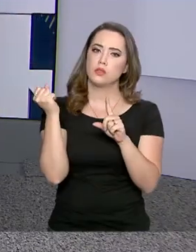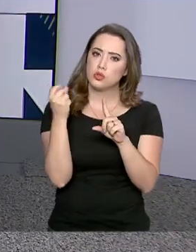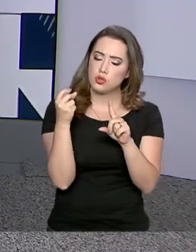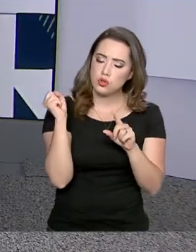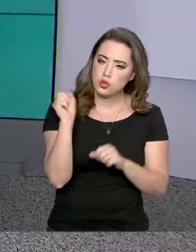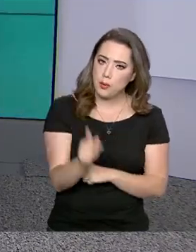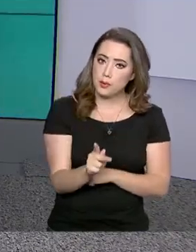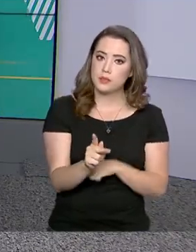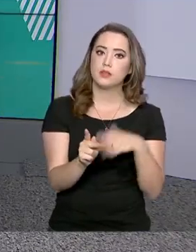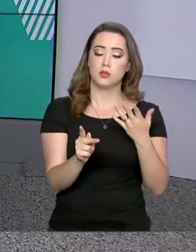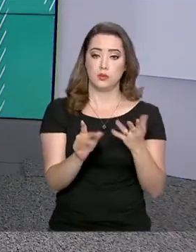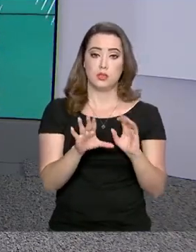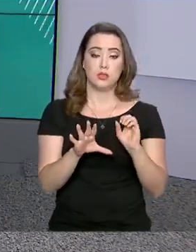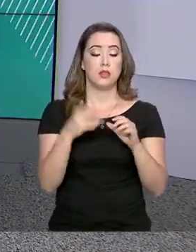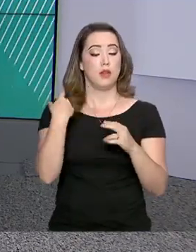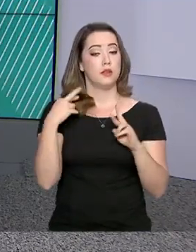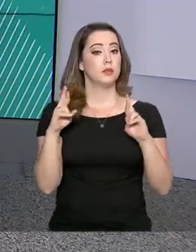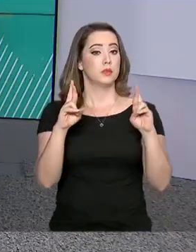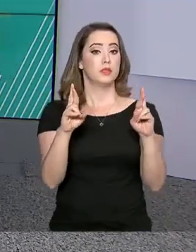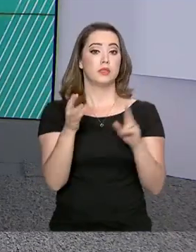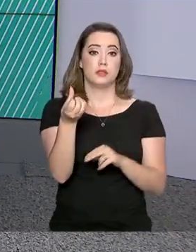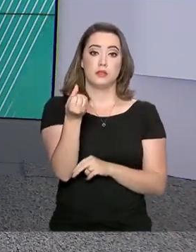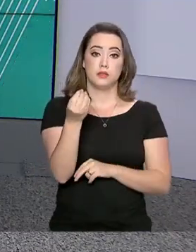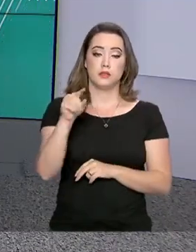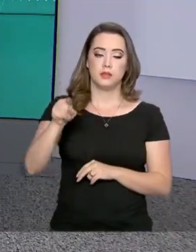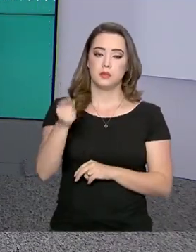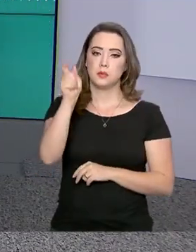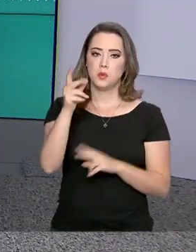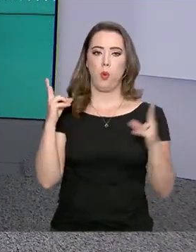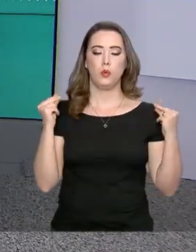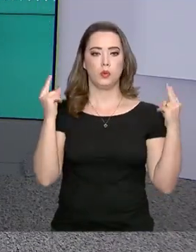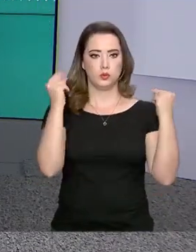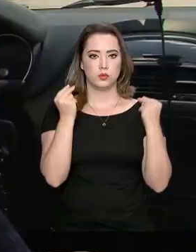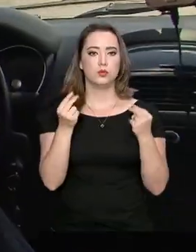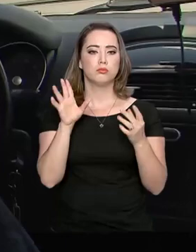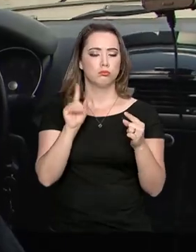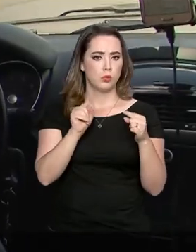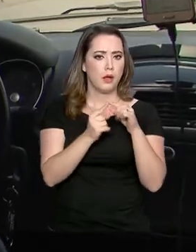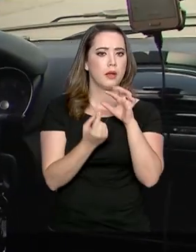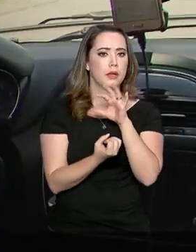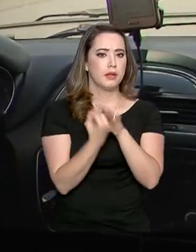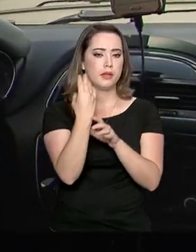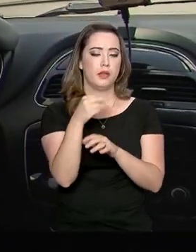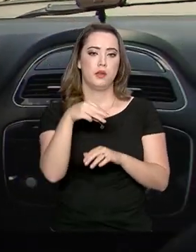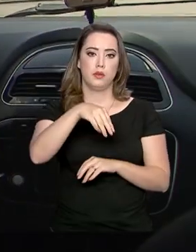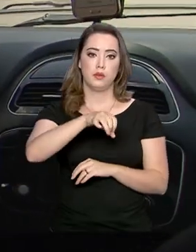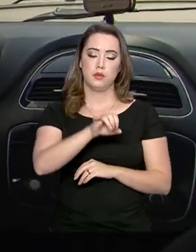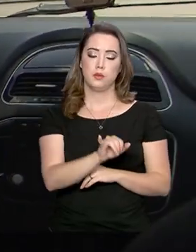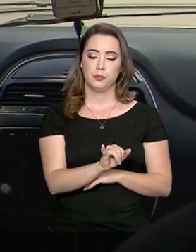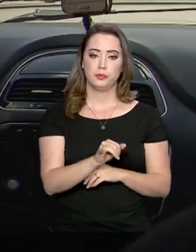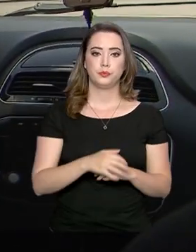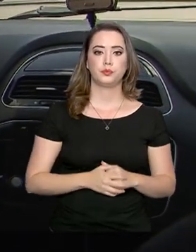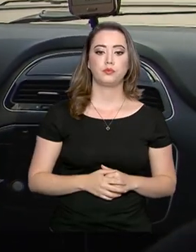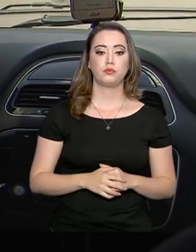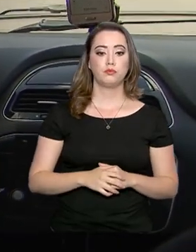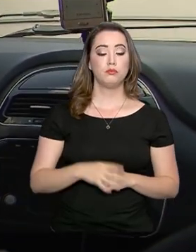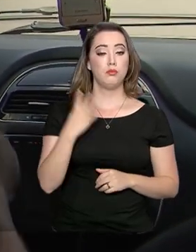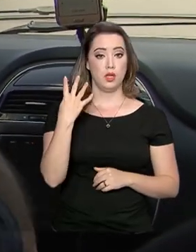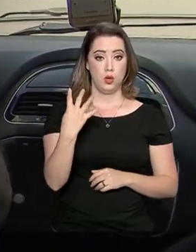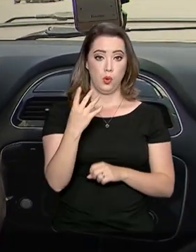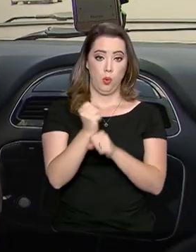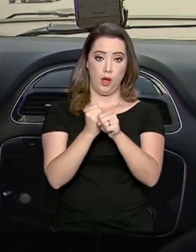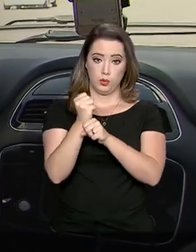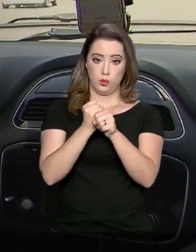estimativa é de que 600 mil motoristas façam adesão ao MEI. Há quatro anos, Paulo trocou a profissão de